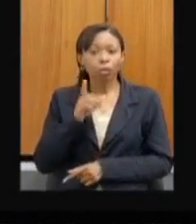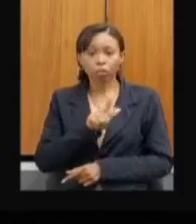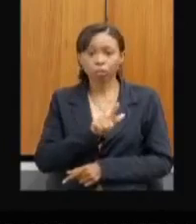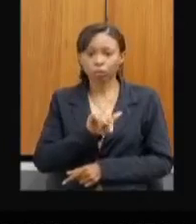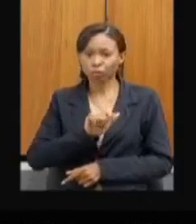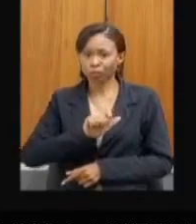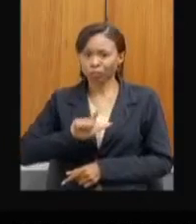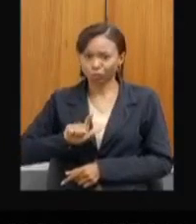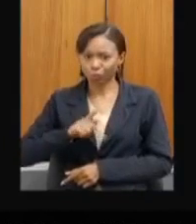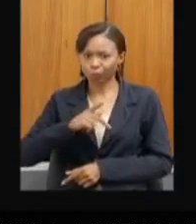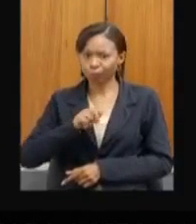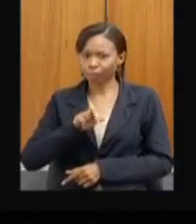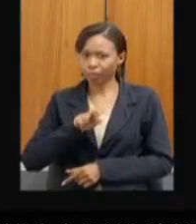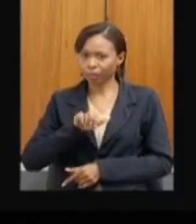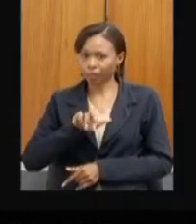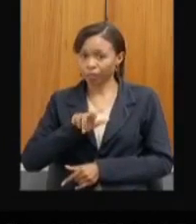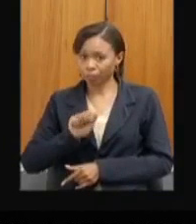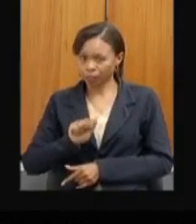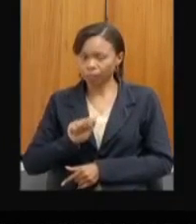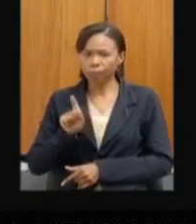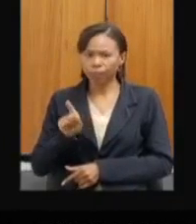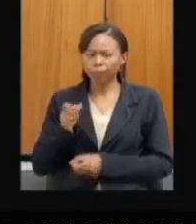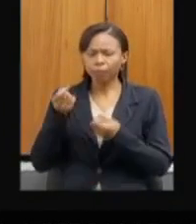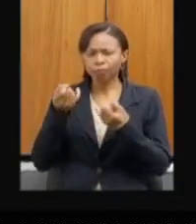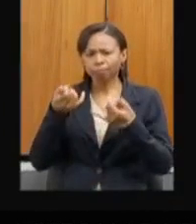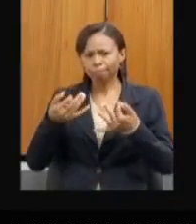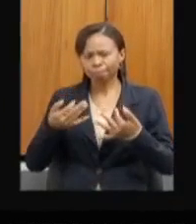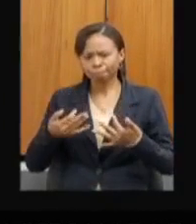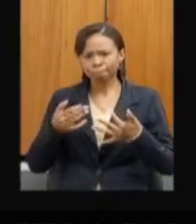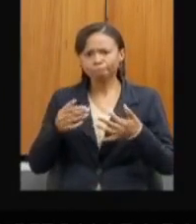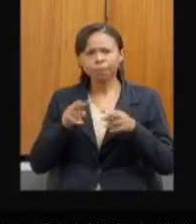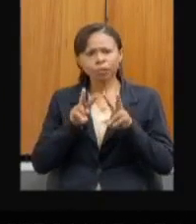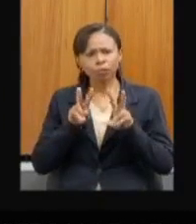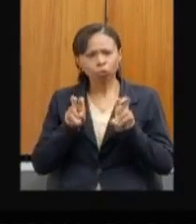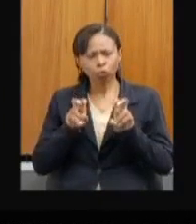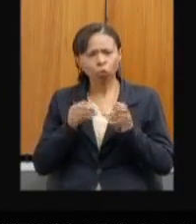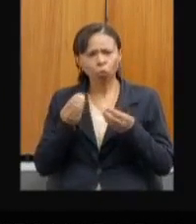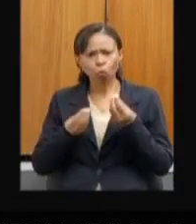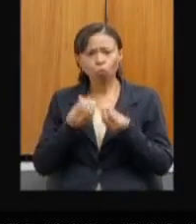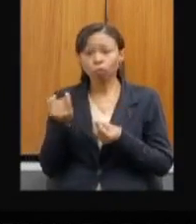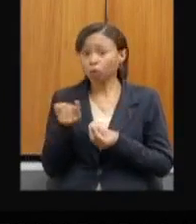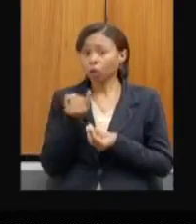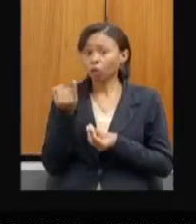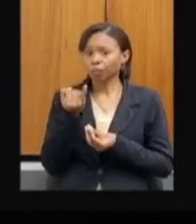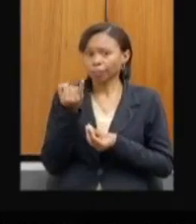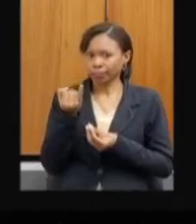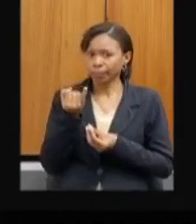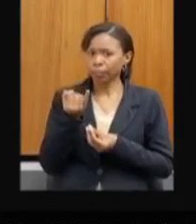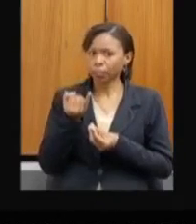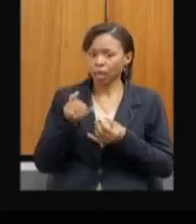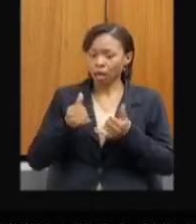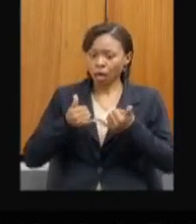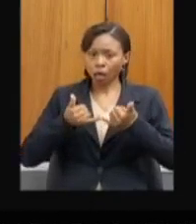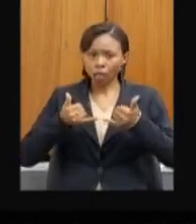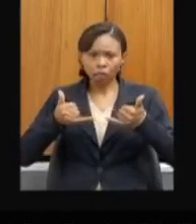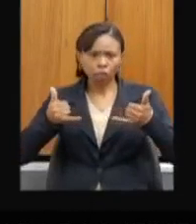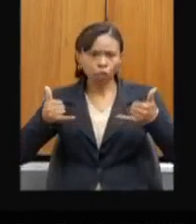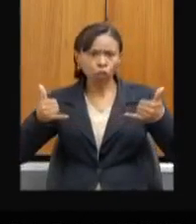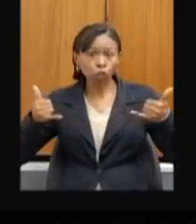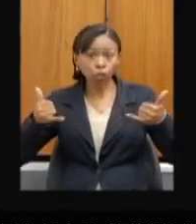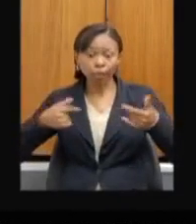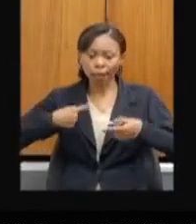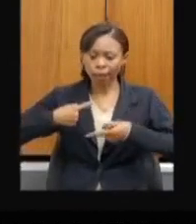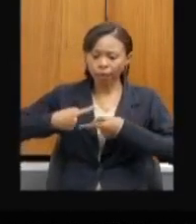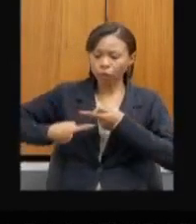com muita propriedade, ele faz esse comentário acerca da importância da energia renovável, principalmente a energia